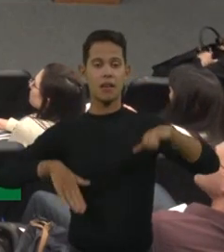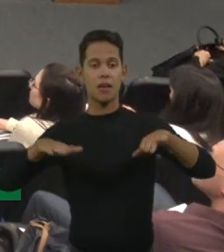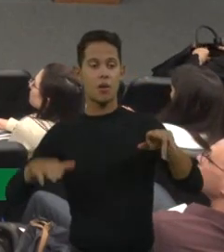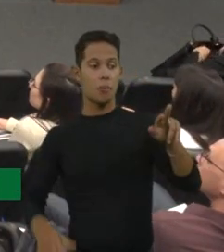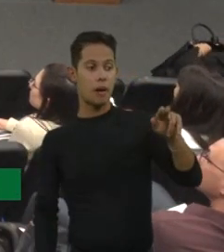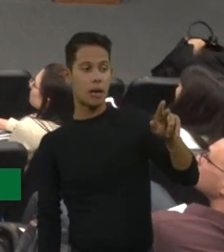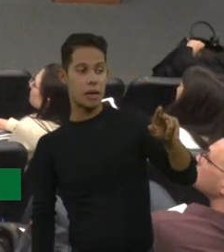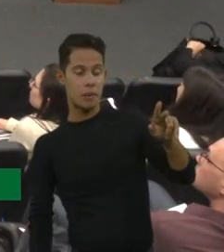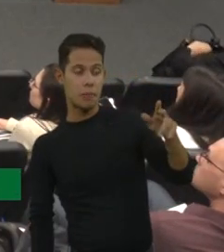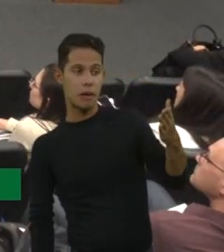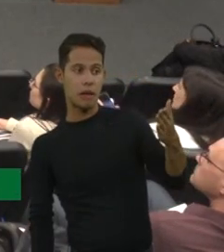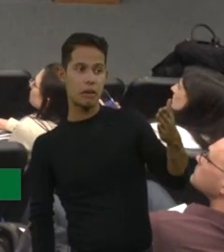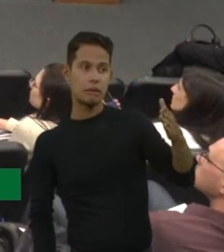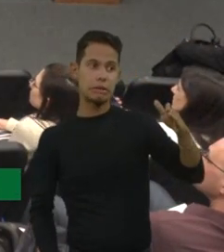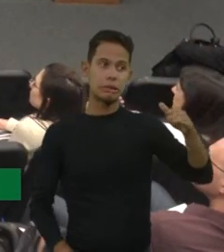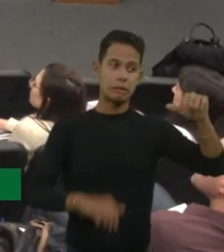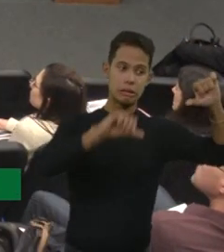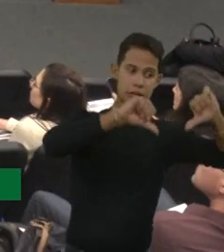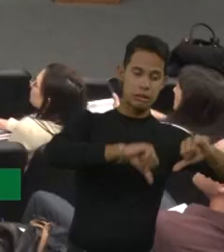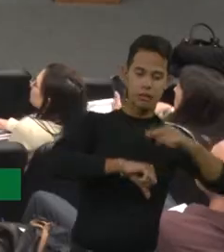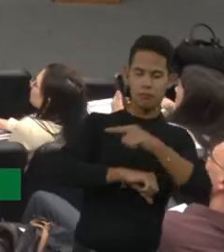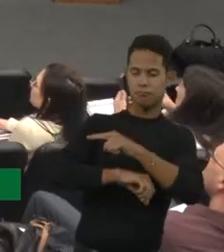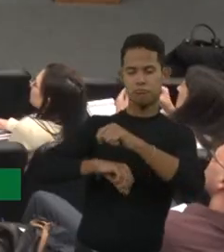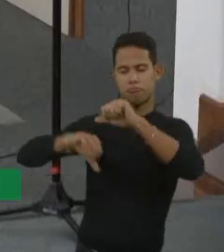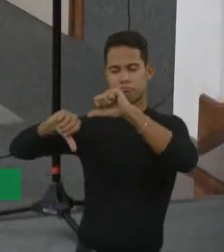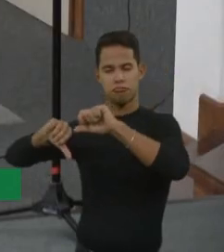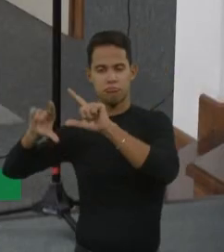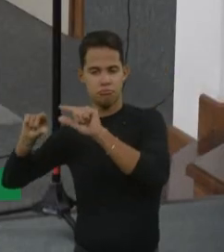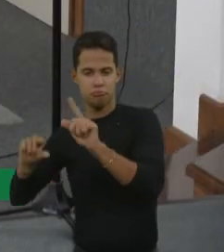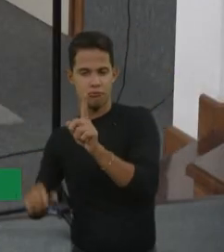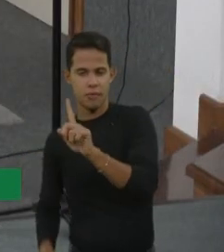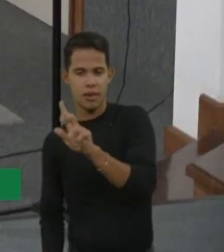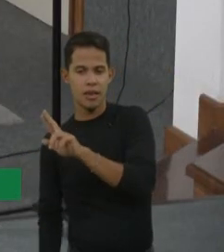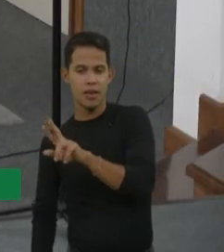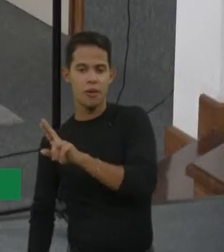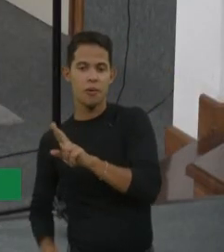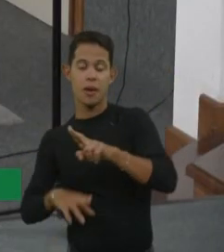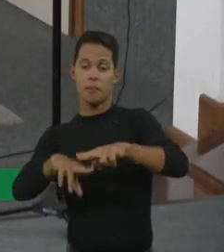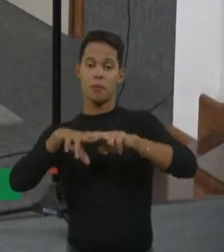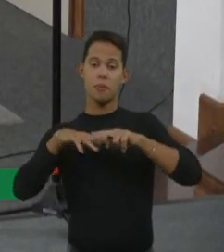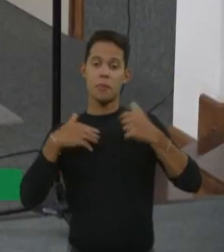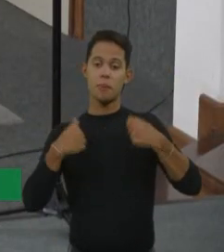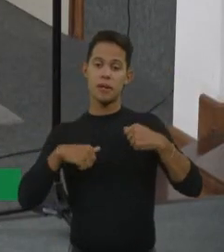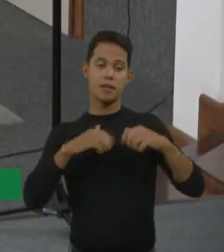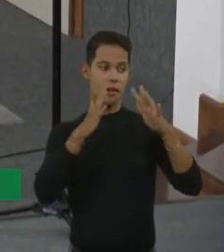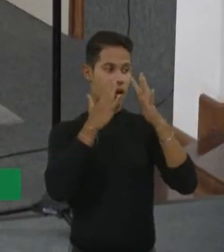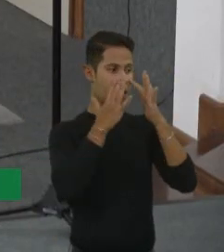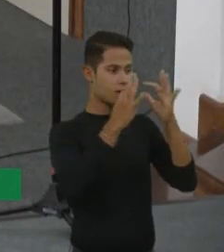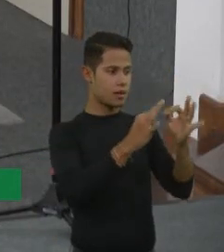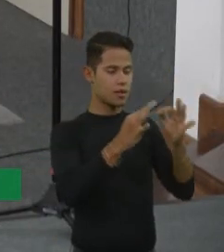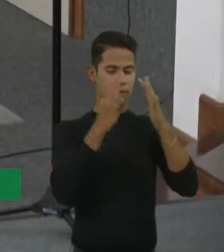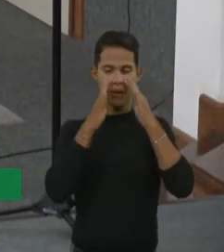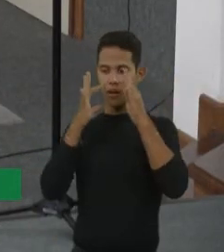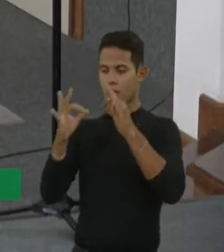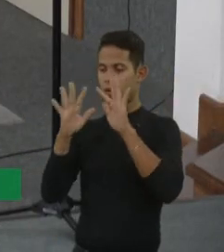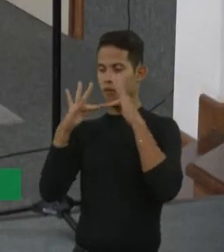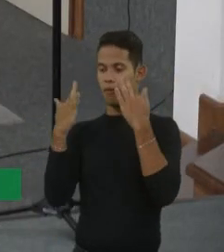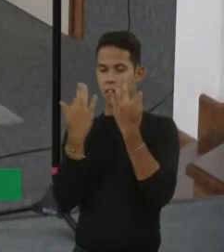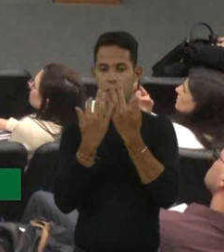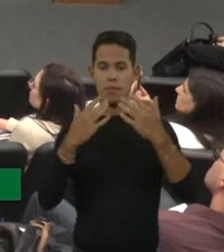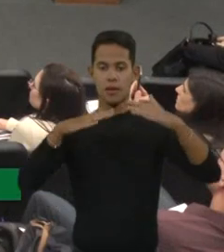irmã mais leve e, às vezes, também dificulta o diagnóstico. Por isso que eu sempre falo, a gente tem que escutar as famílias para fazer o diagnóstico.